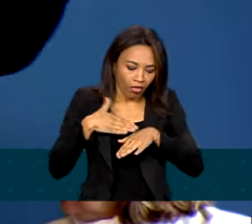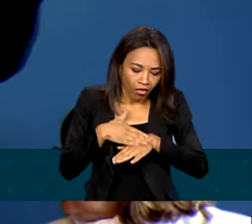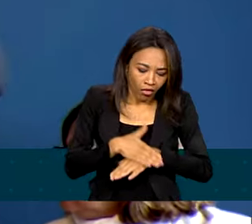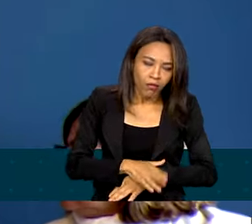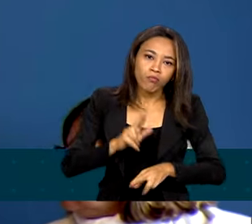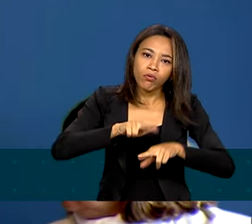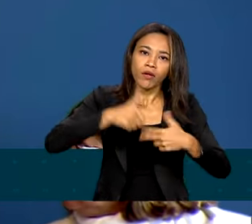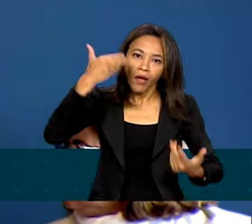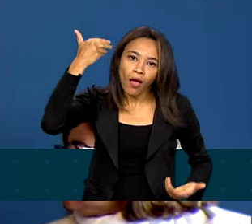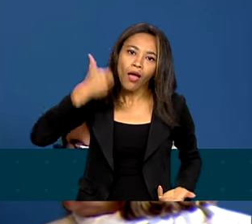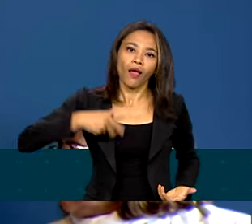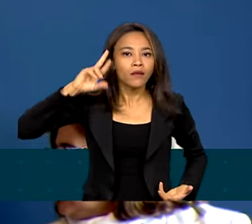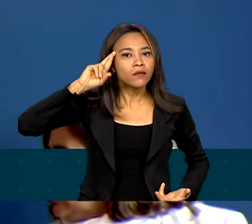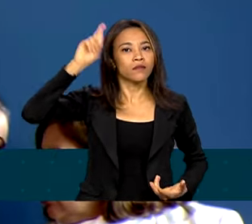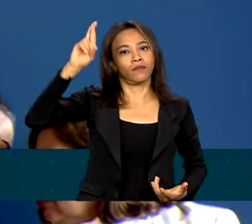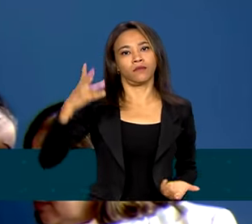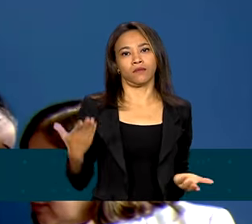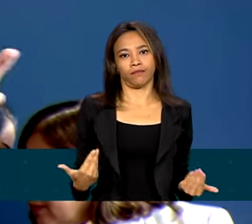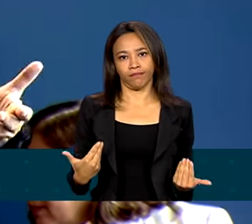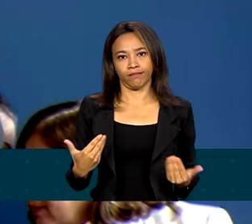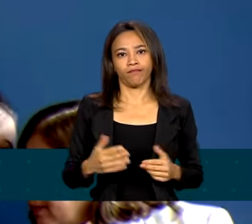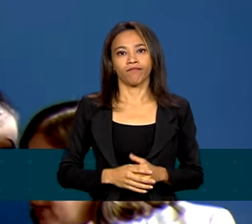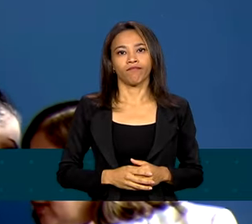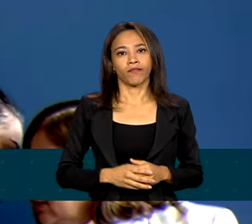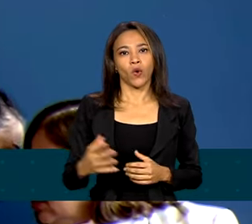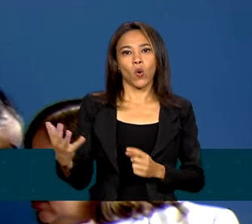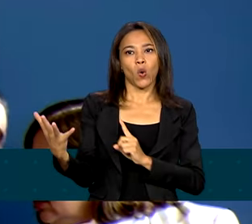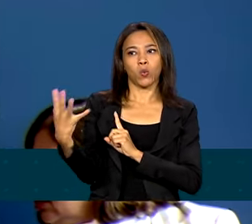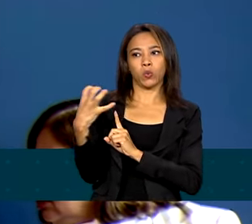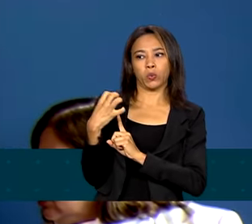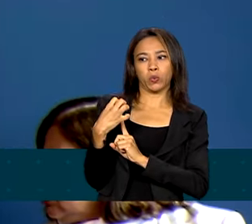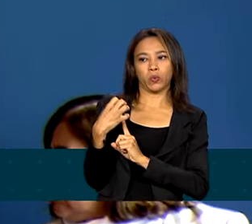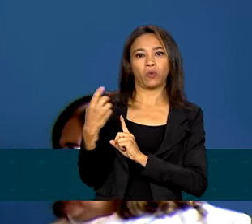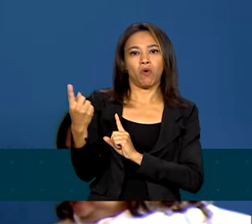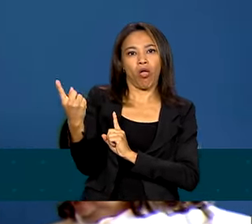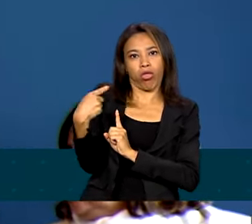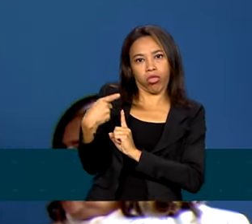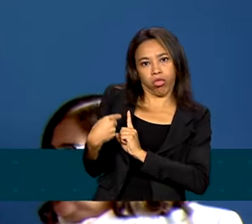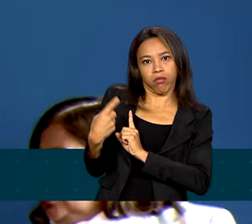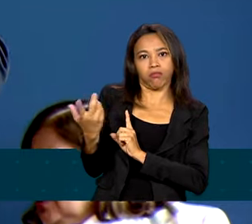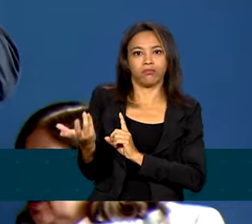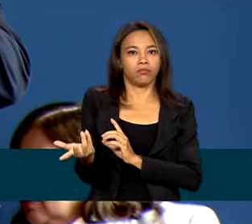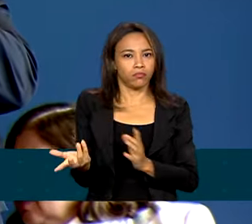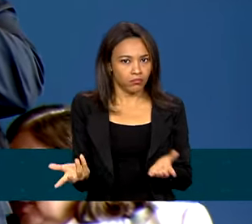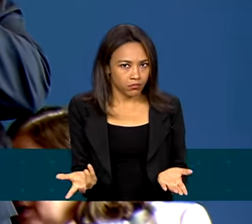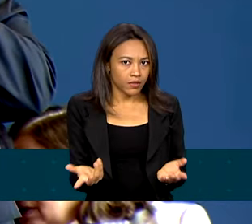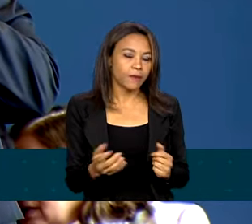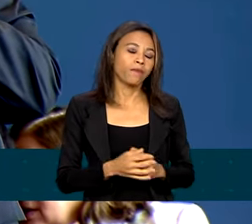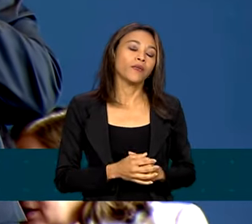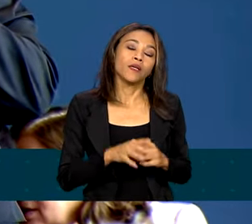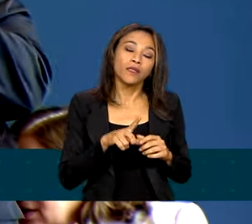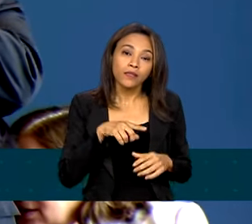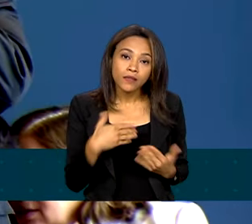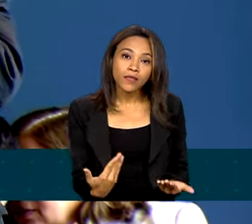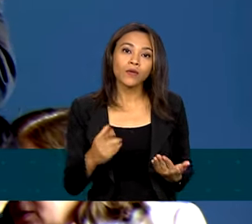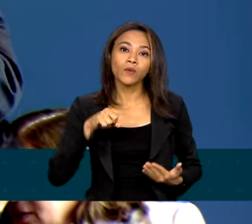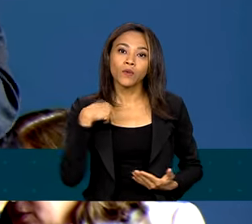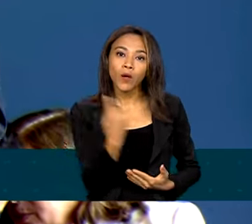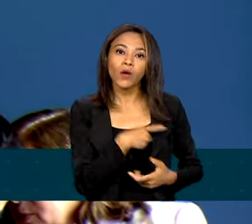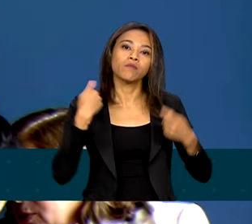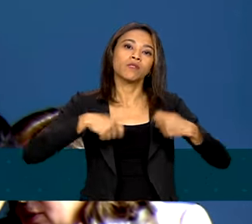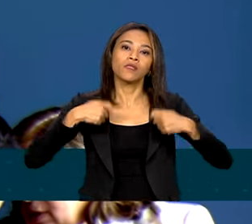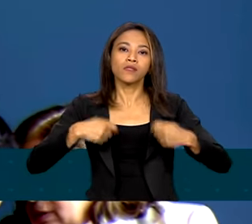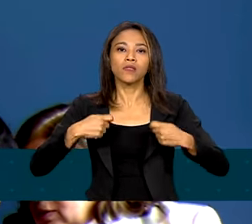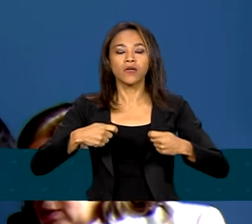exercerem funções de liderança, assediadas. Então, nós precisamos ter esse espírito de união